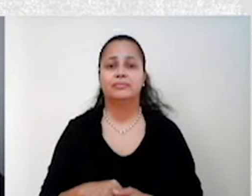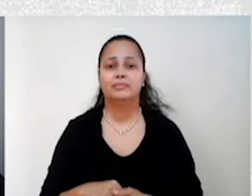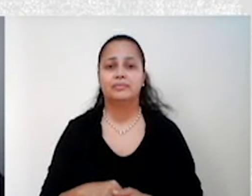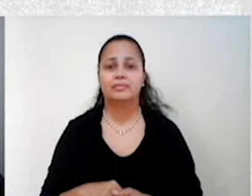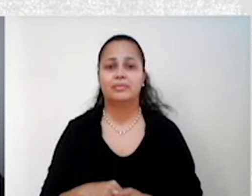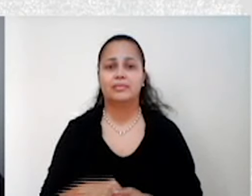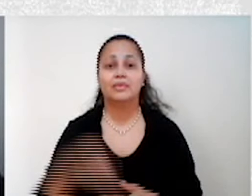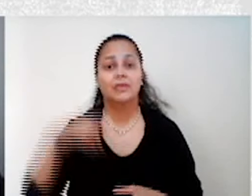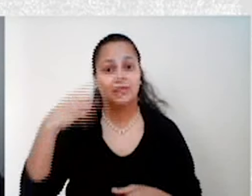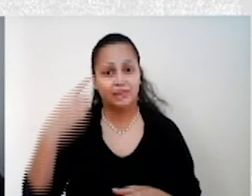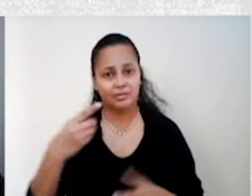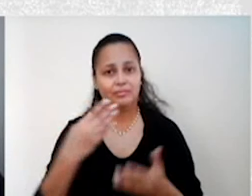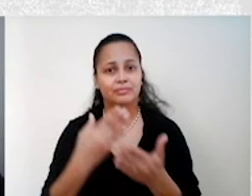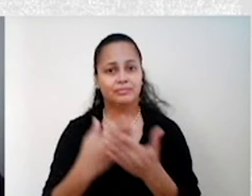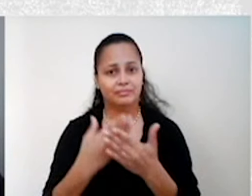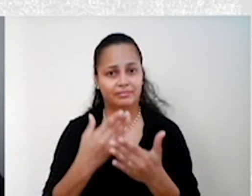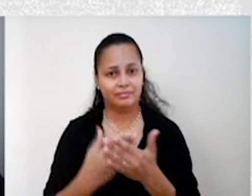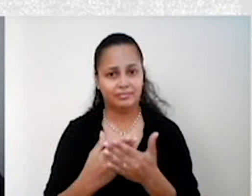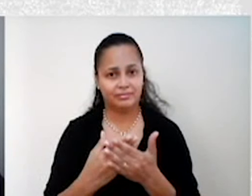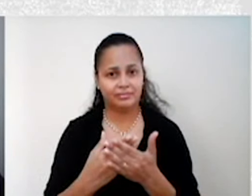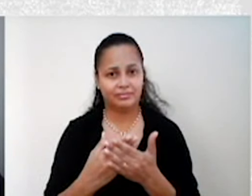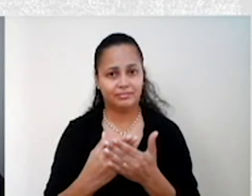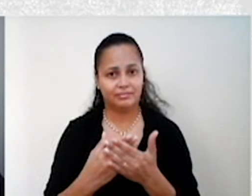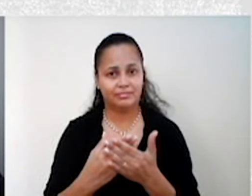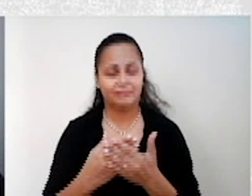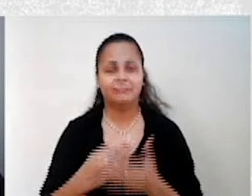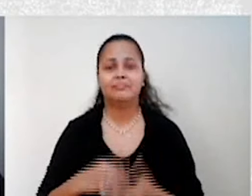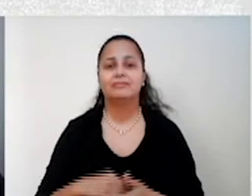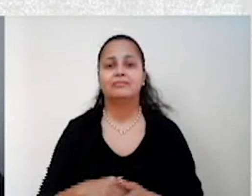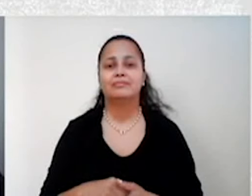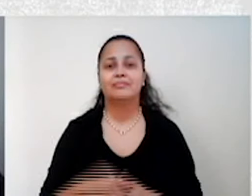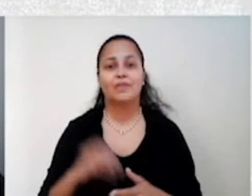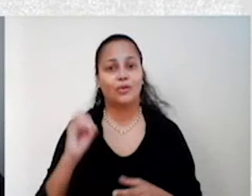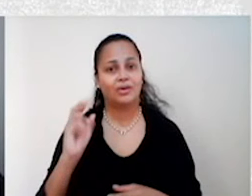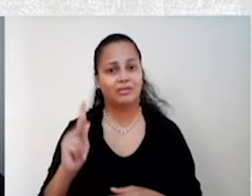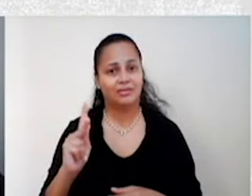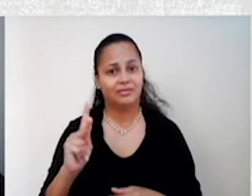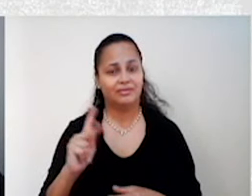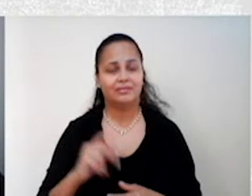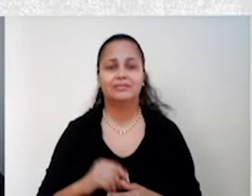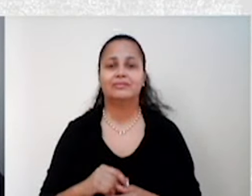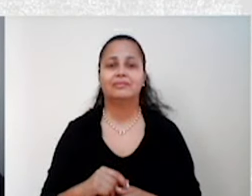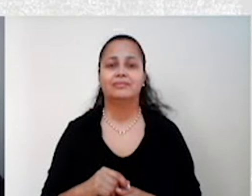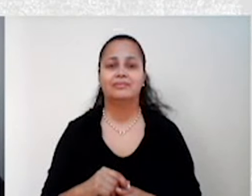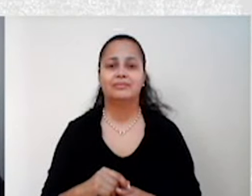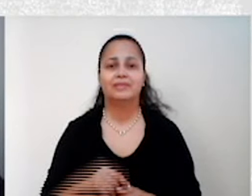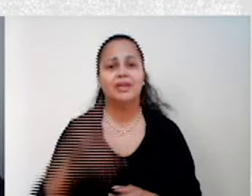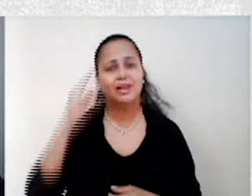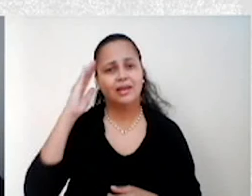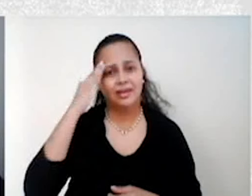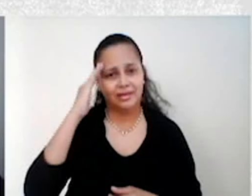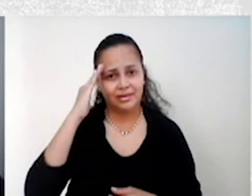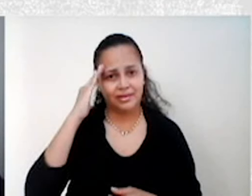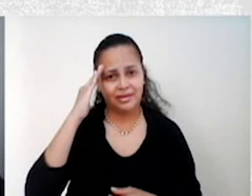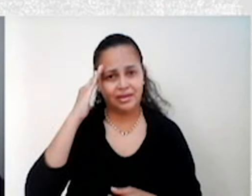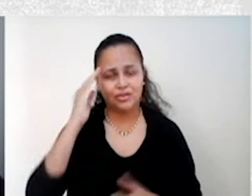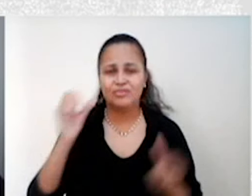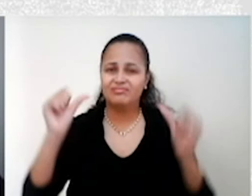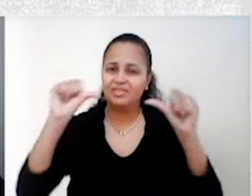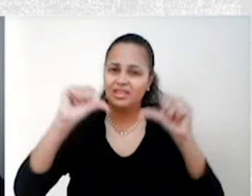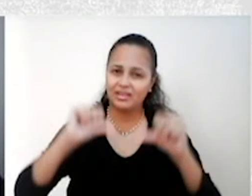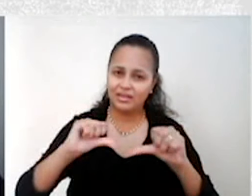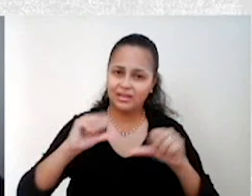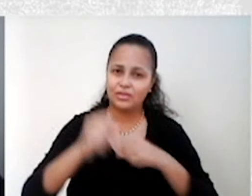Assunto que veremos nos próximos módulos. Ok? Mas entendam que a crise